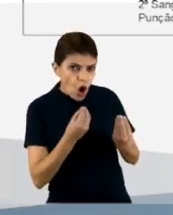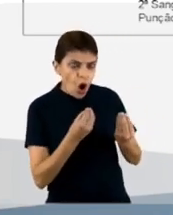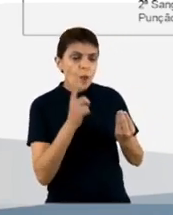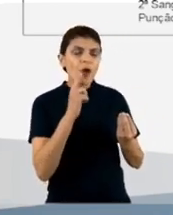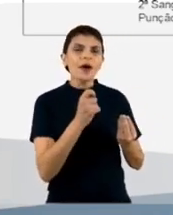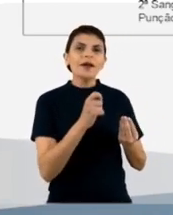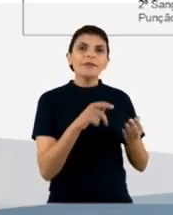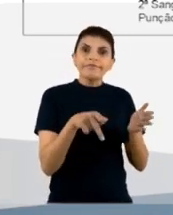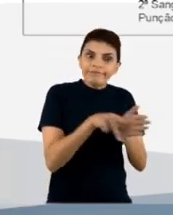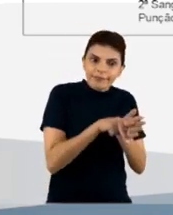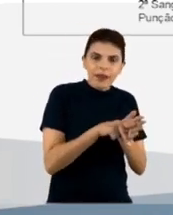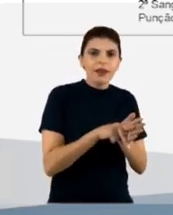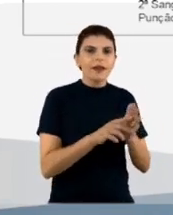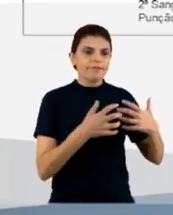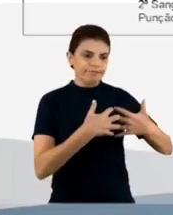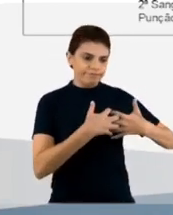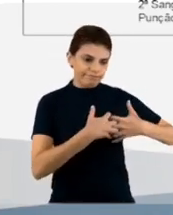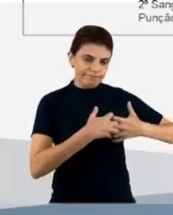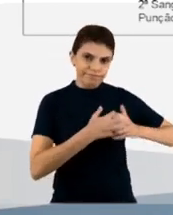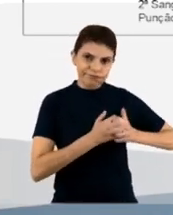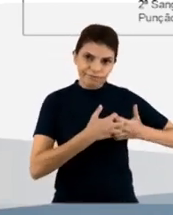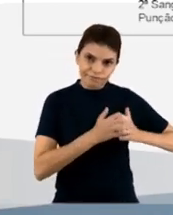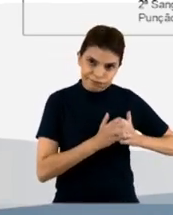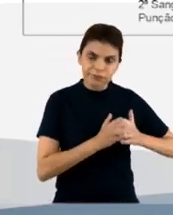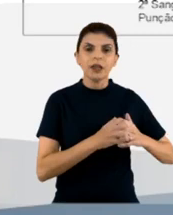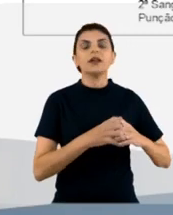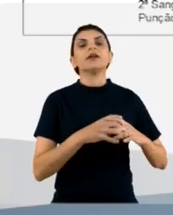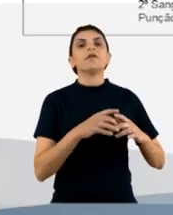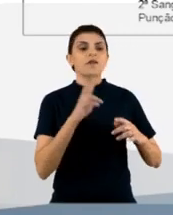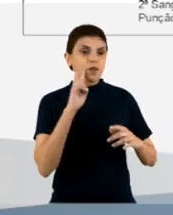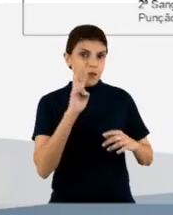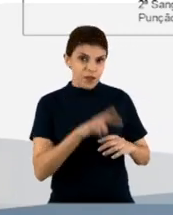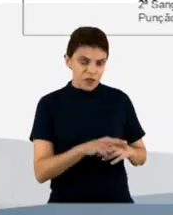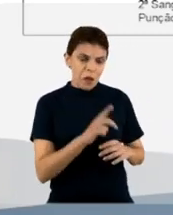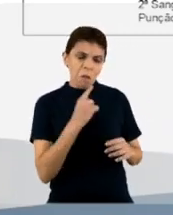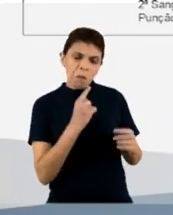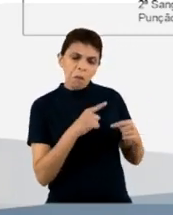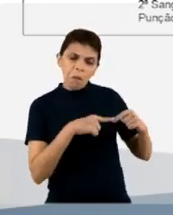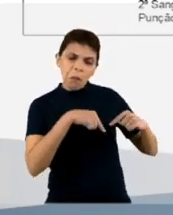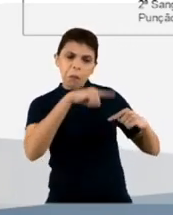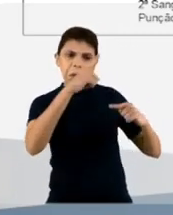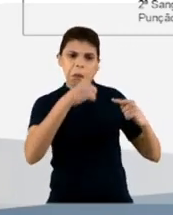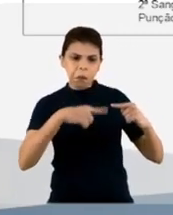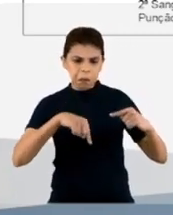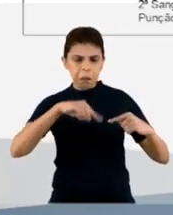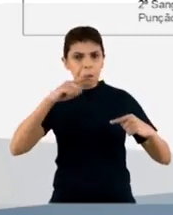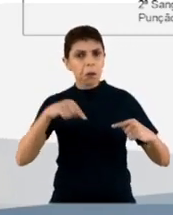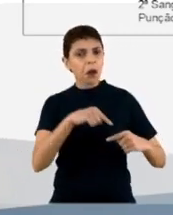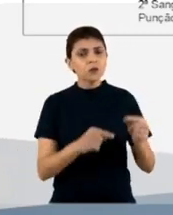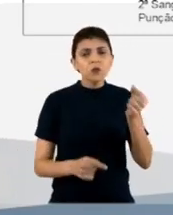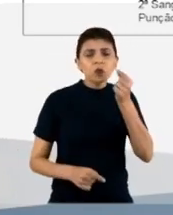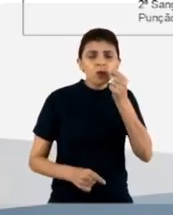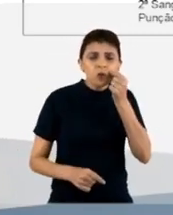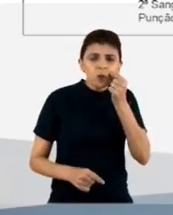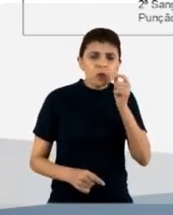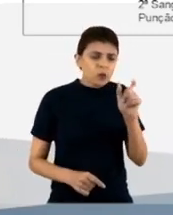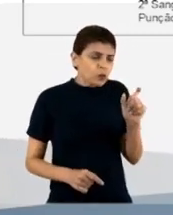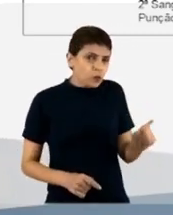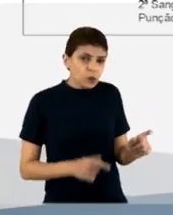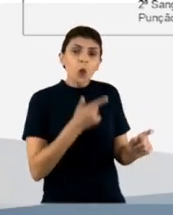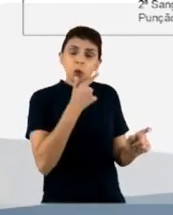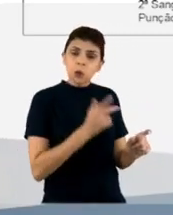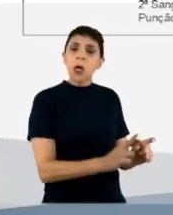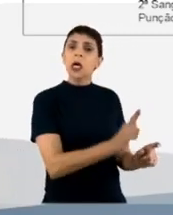cardíaca. E aqui a gente pode observar, então, que, via de regra, esse animal vai respondendo